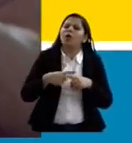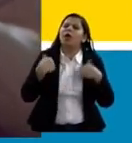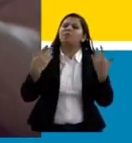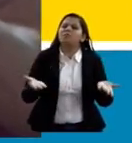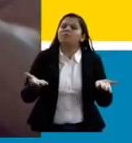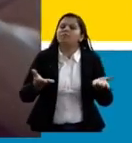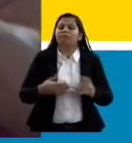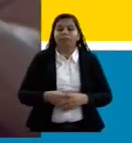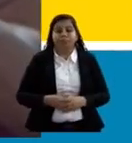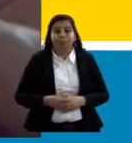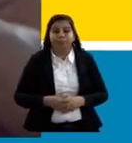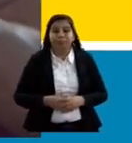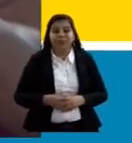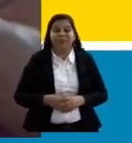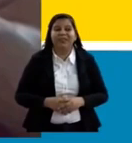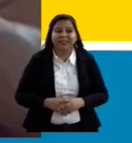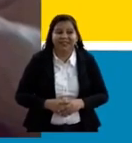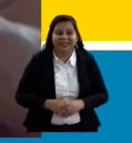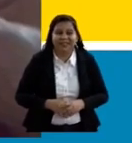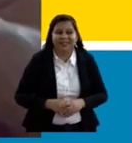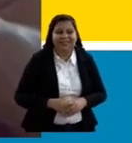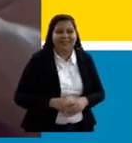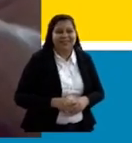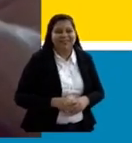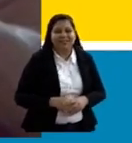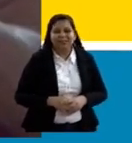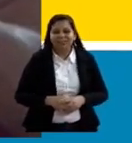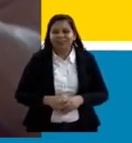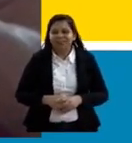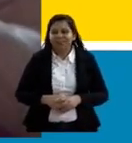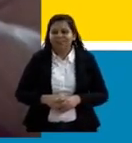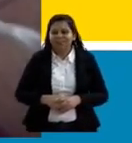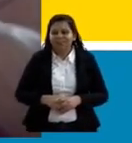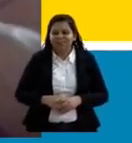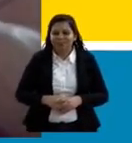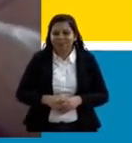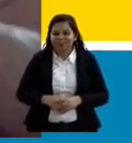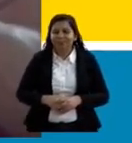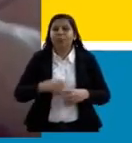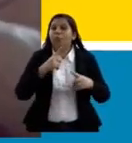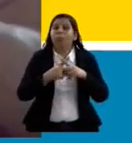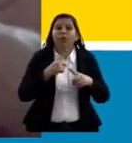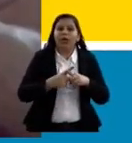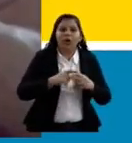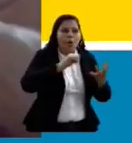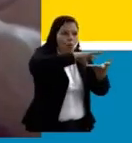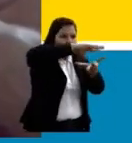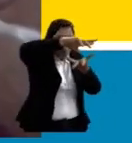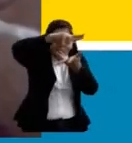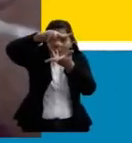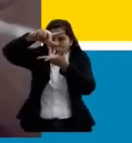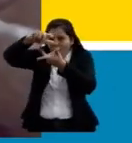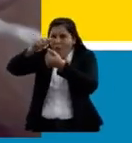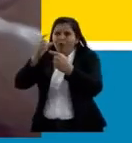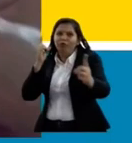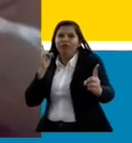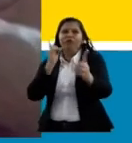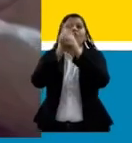E elas querem descobrir o mundo com uma